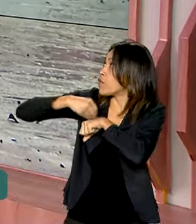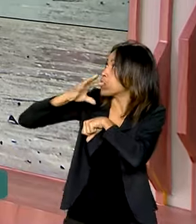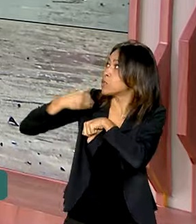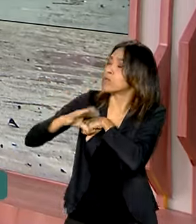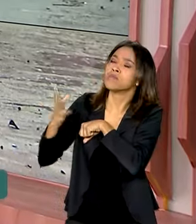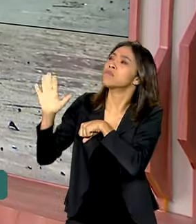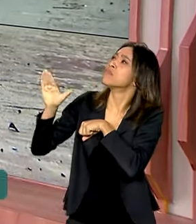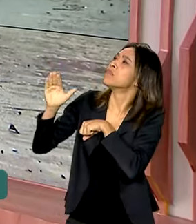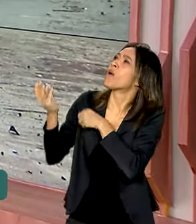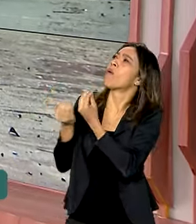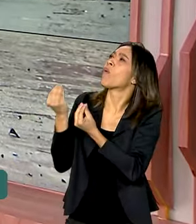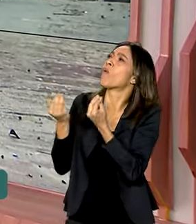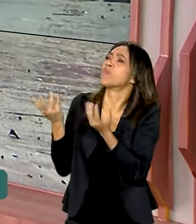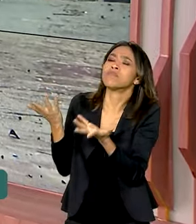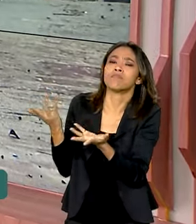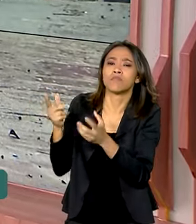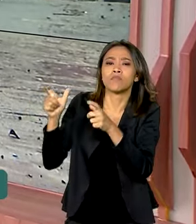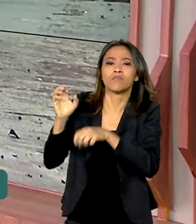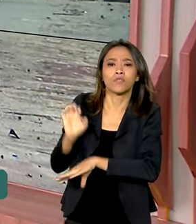Luciana, como está a situação por aí?